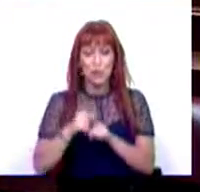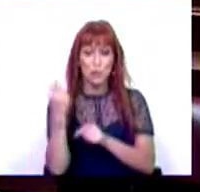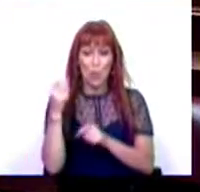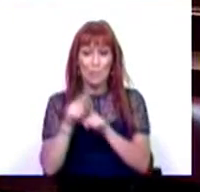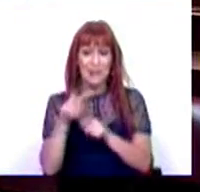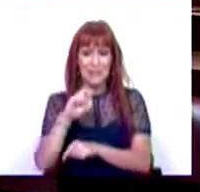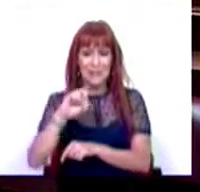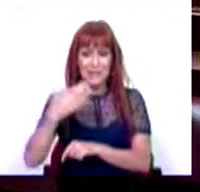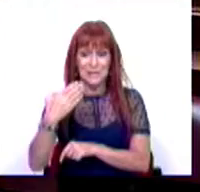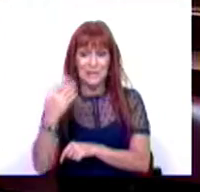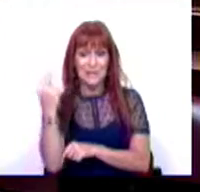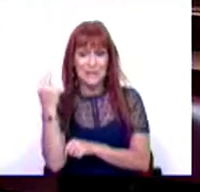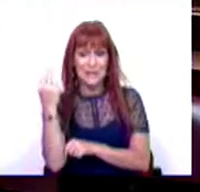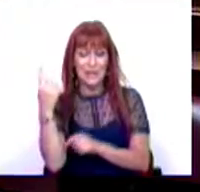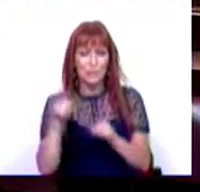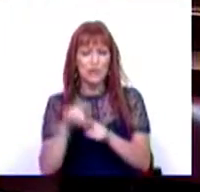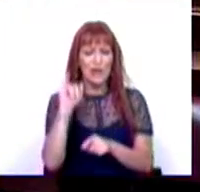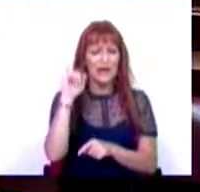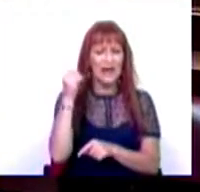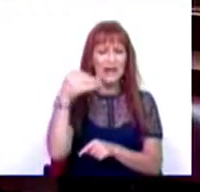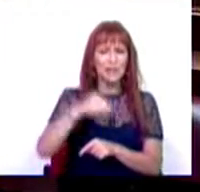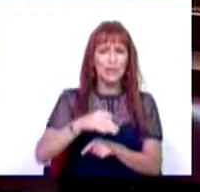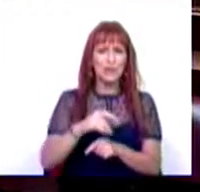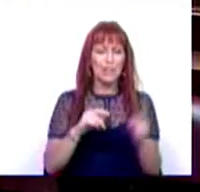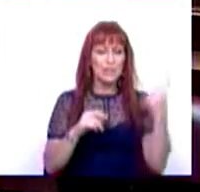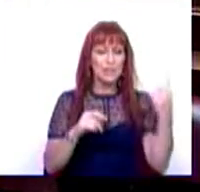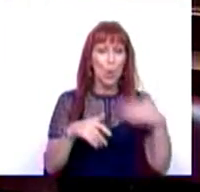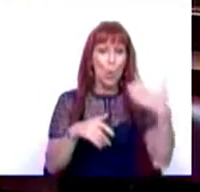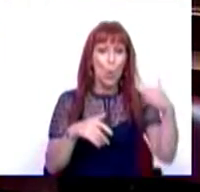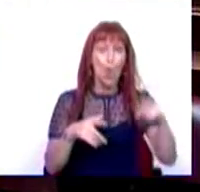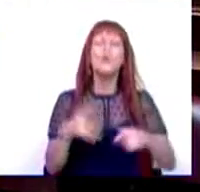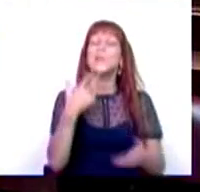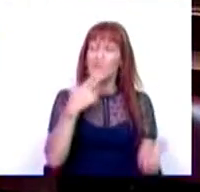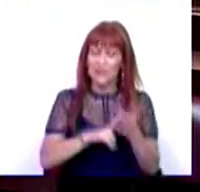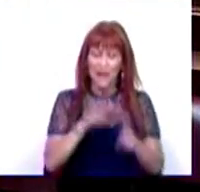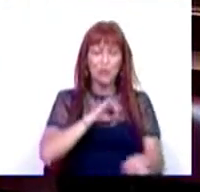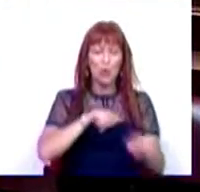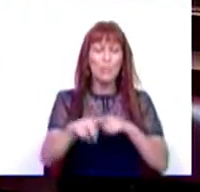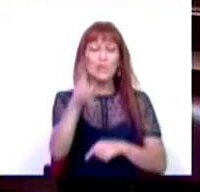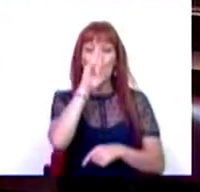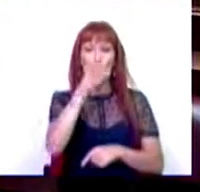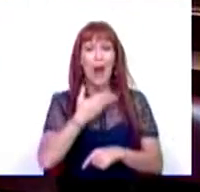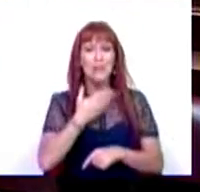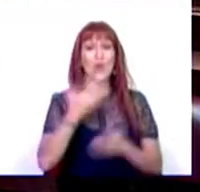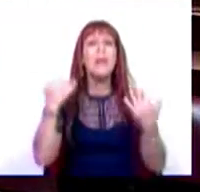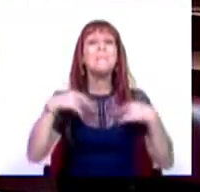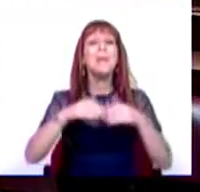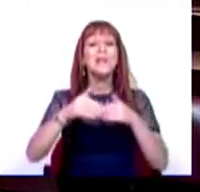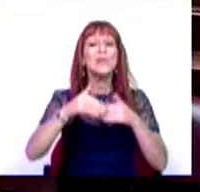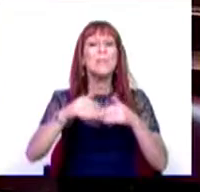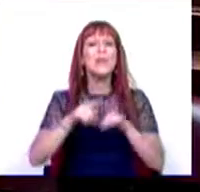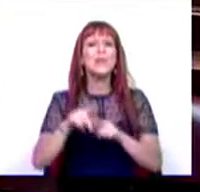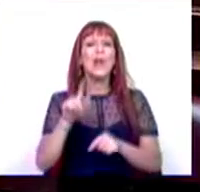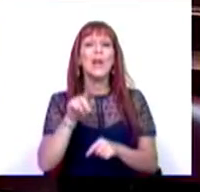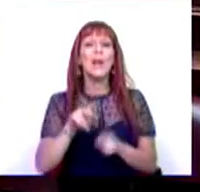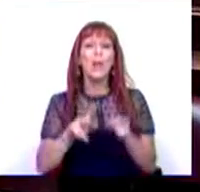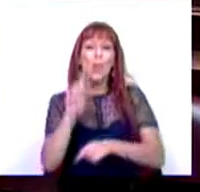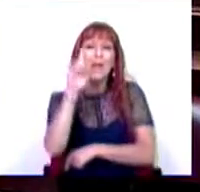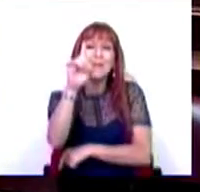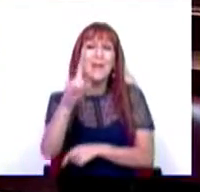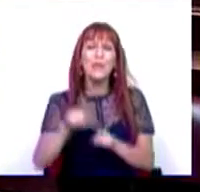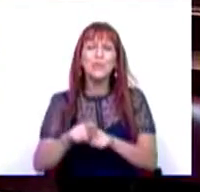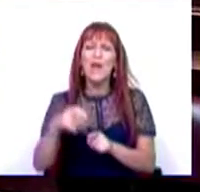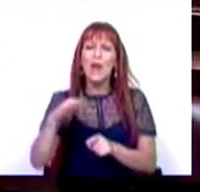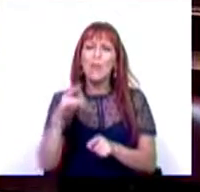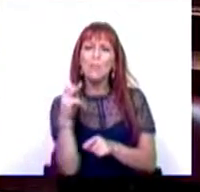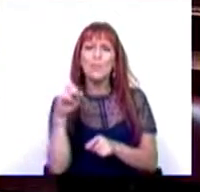o preço subiu 37 cêntimos, o ISP responde por 11, é verdade, Sr. Deputado. No gás óleo, mas as margens respondem por 6. E no